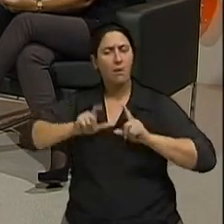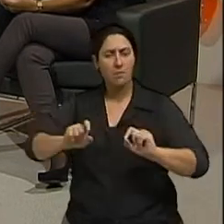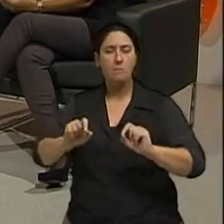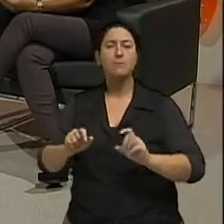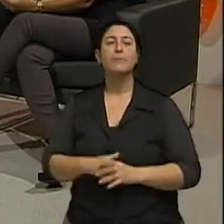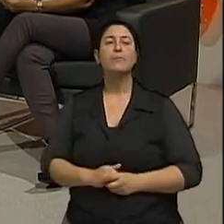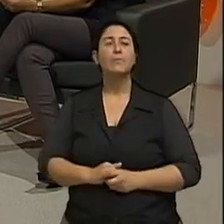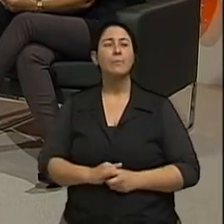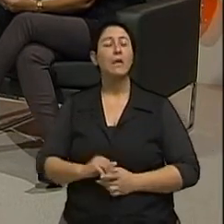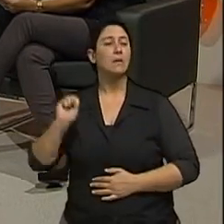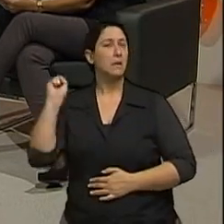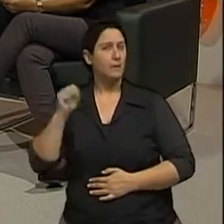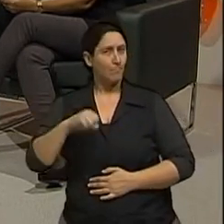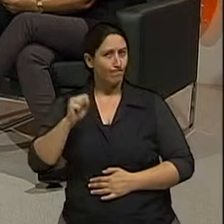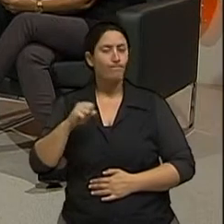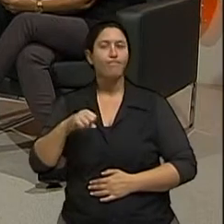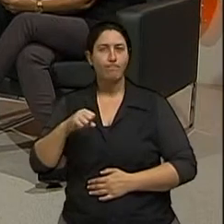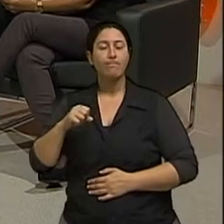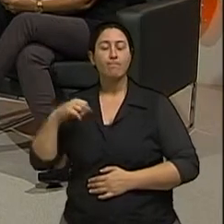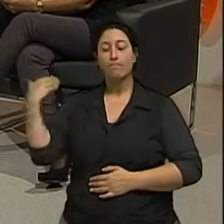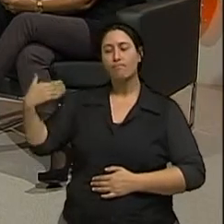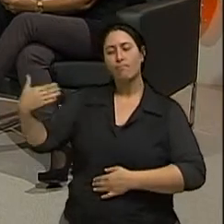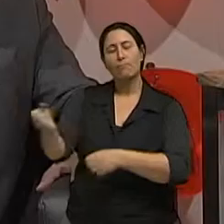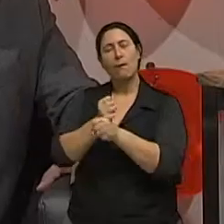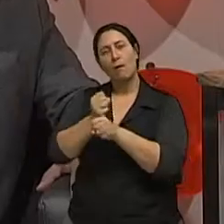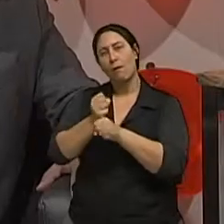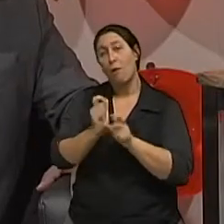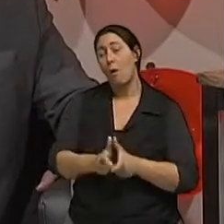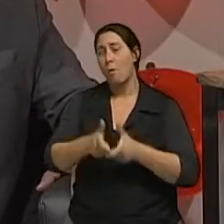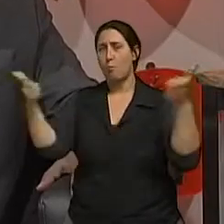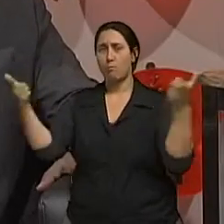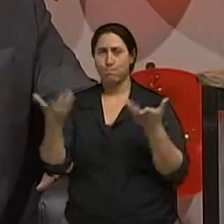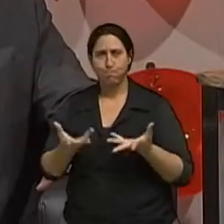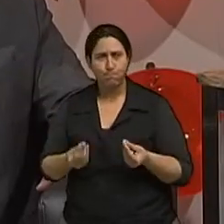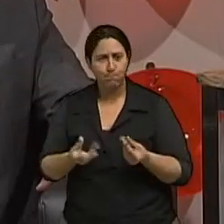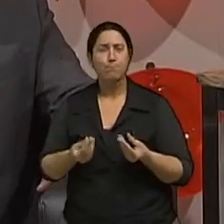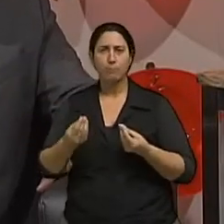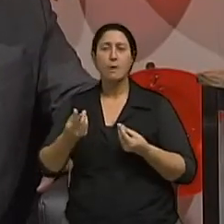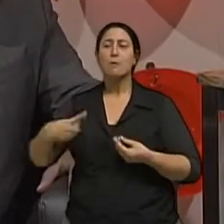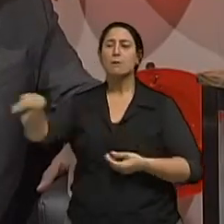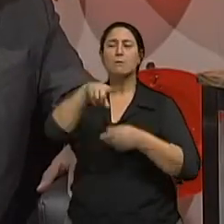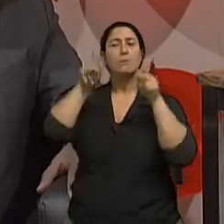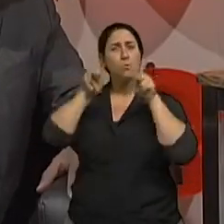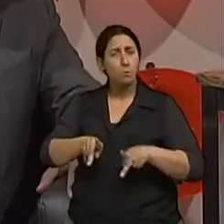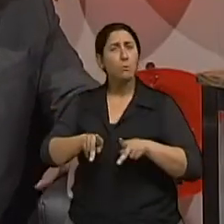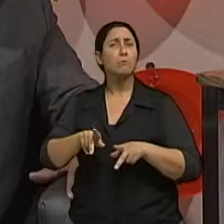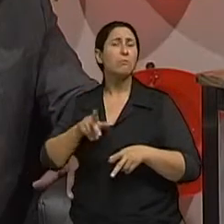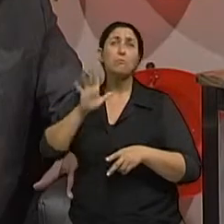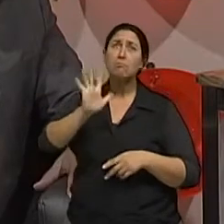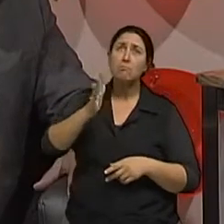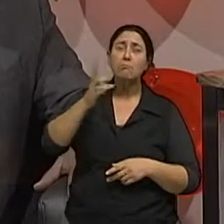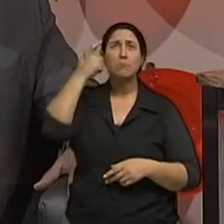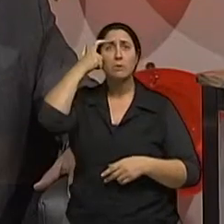melanoma, nas últimas décadas, tem aumentado muito em termos de números na população e a previsão é que nos próximos